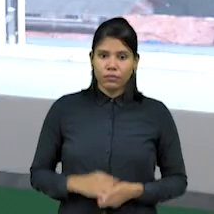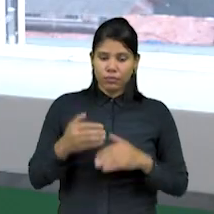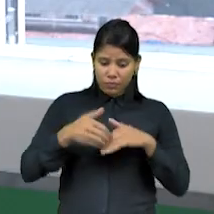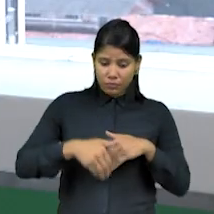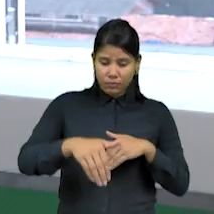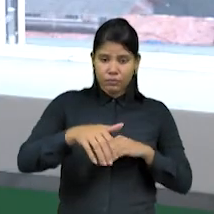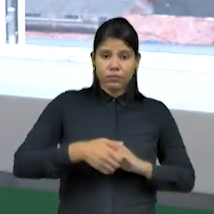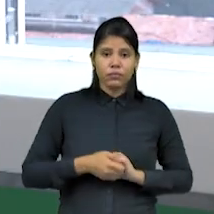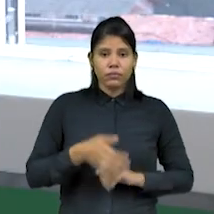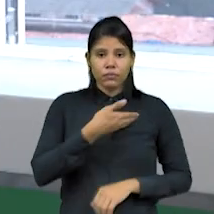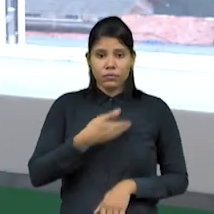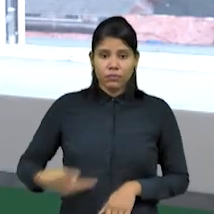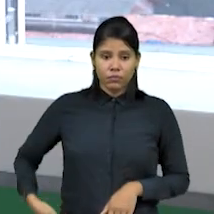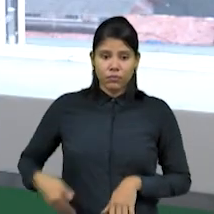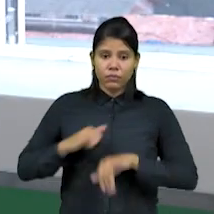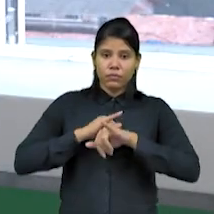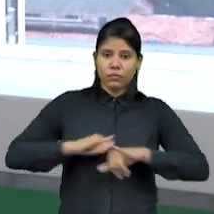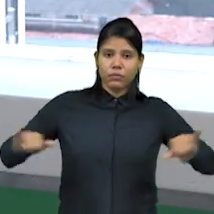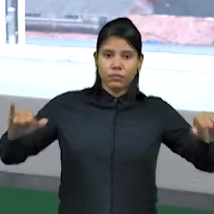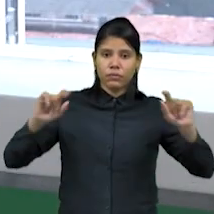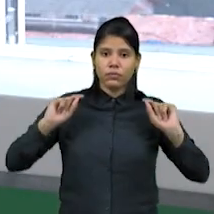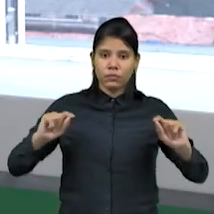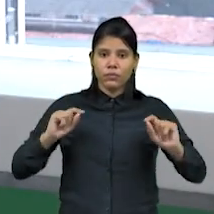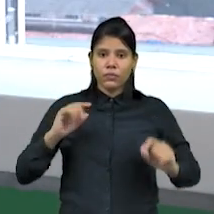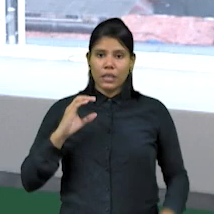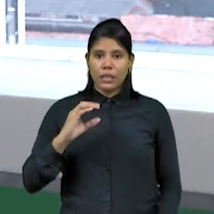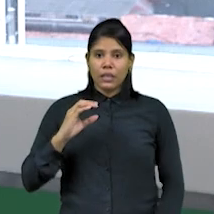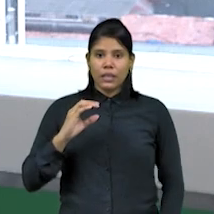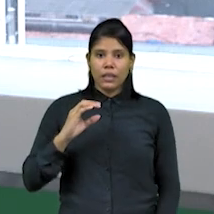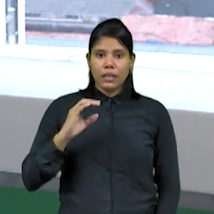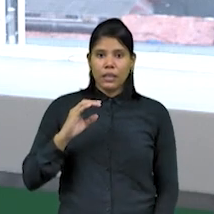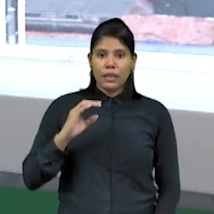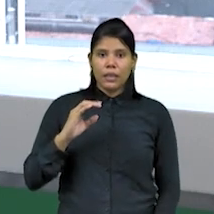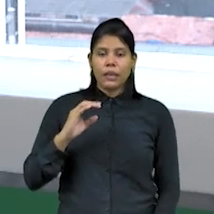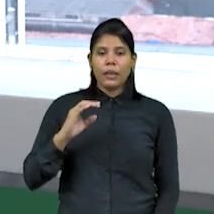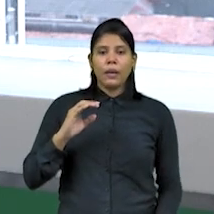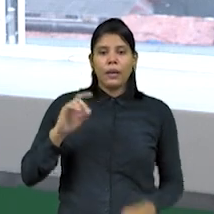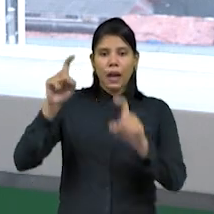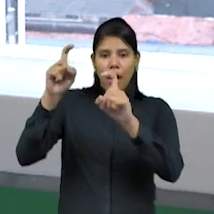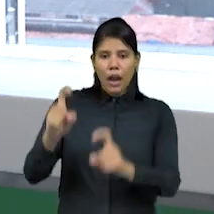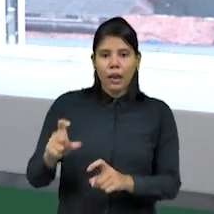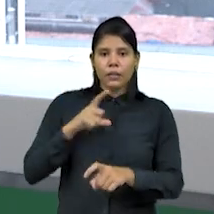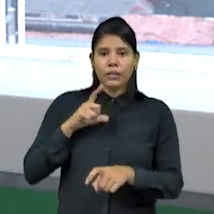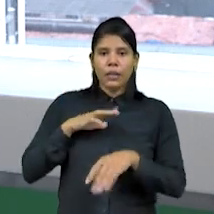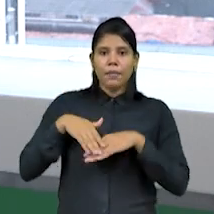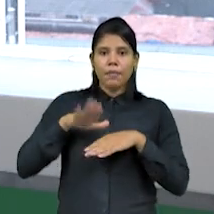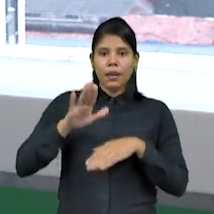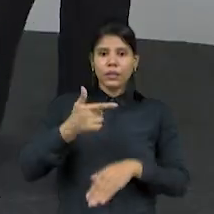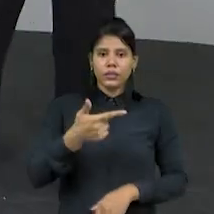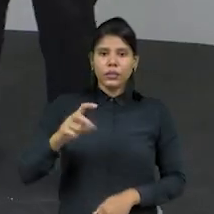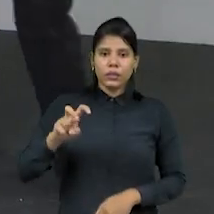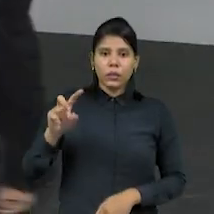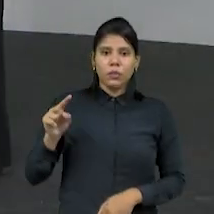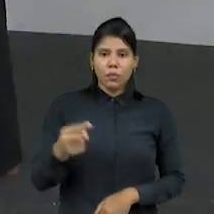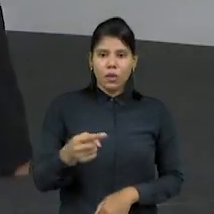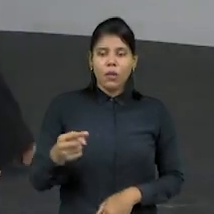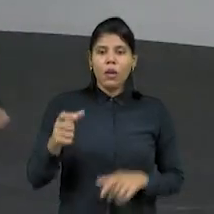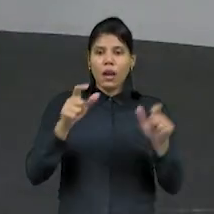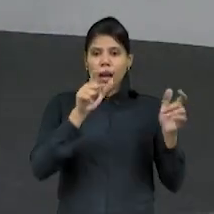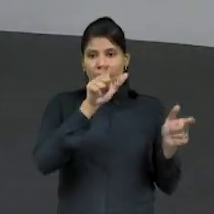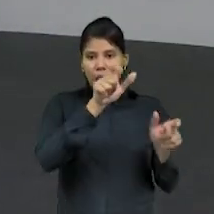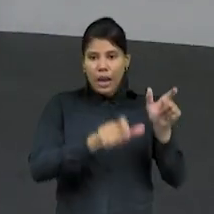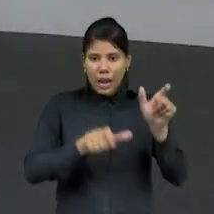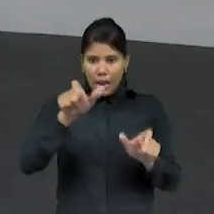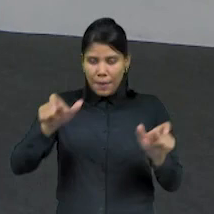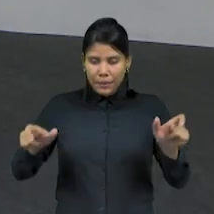Governo do Estado anuncia a expansão do CP Raio para as cidades com mais de 25 mil habitantes e a disparada